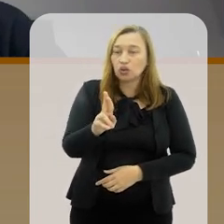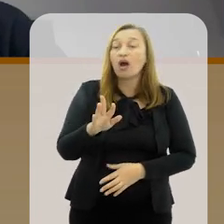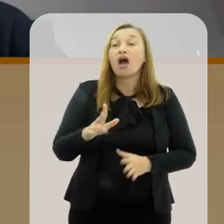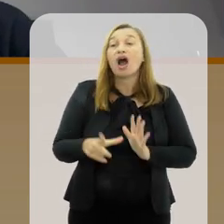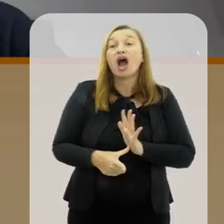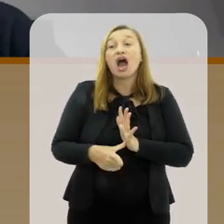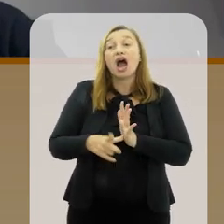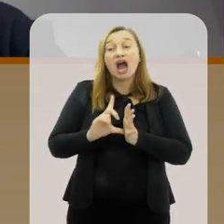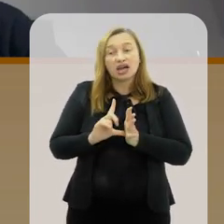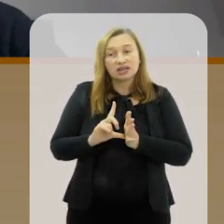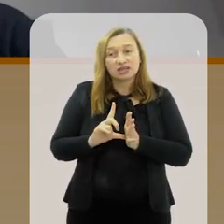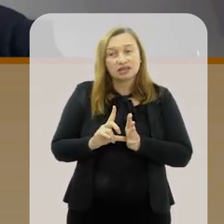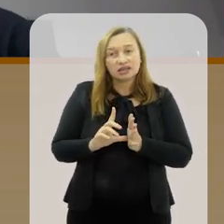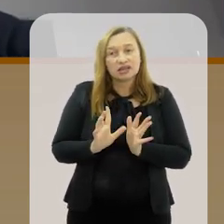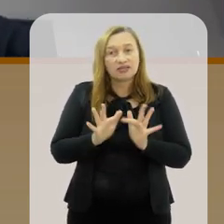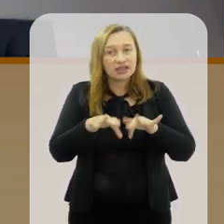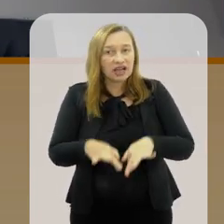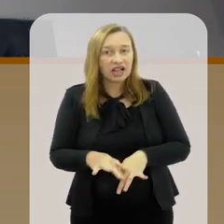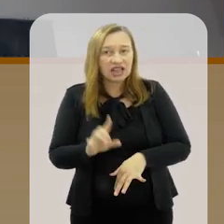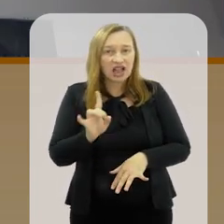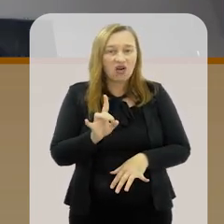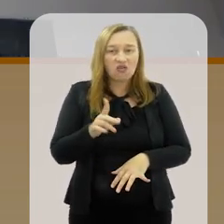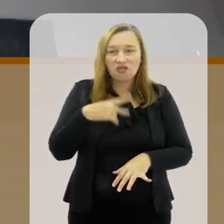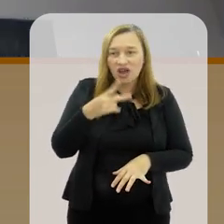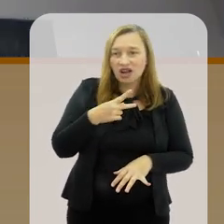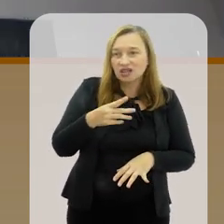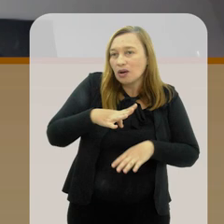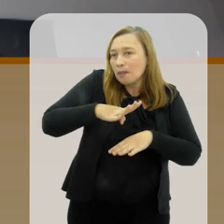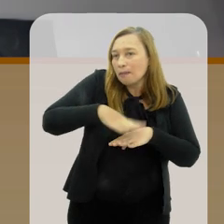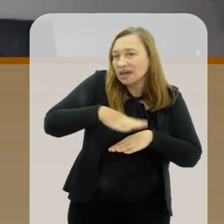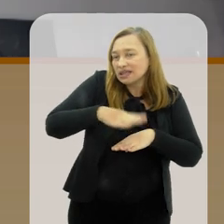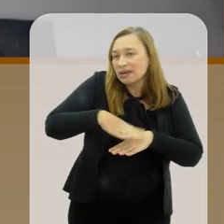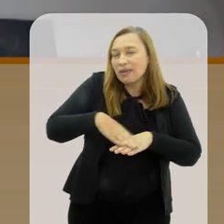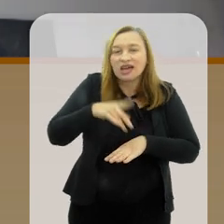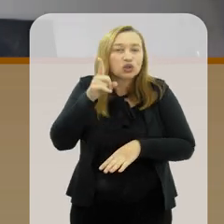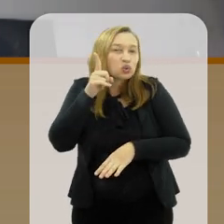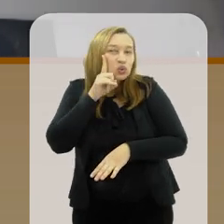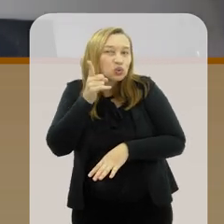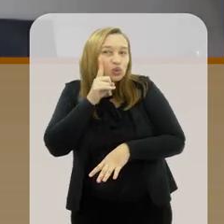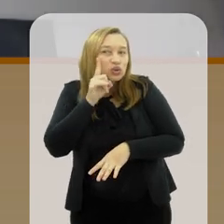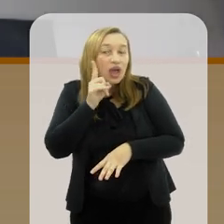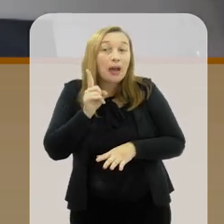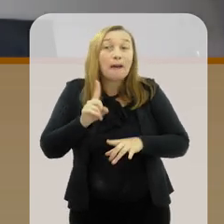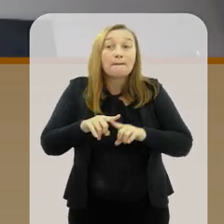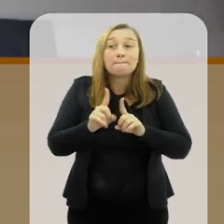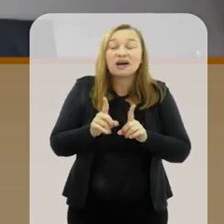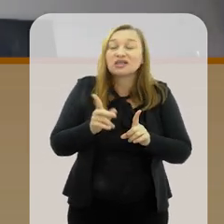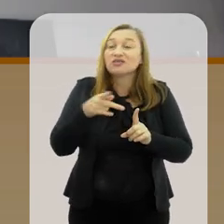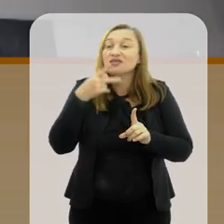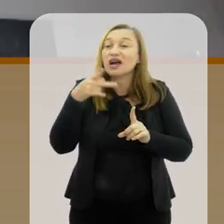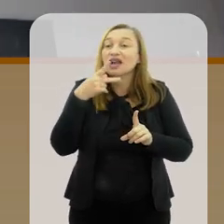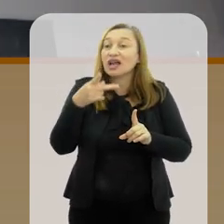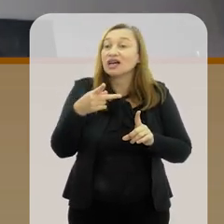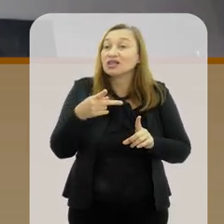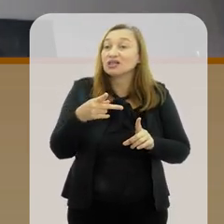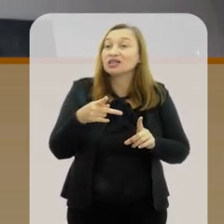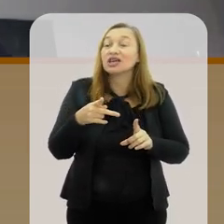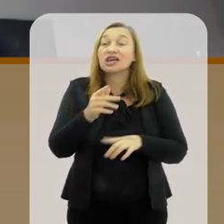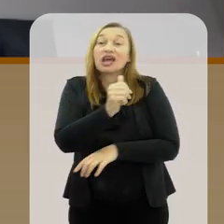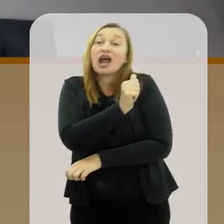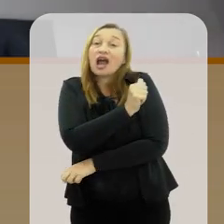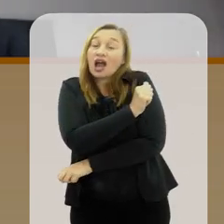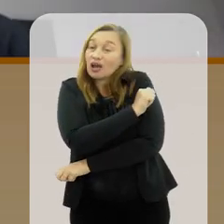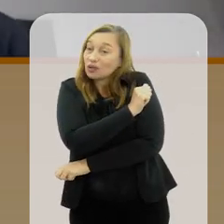antes da gente terminar aí não falando sobre essa matemática do nosso dia a dia falando sobre